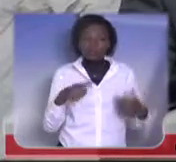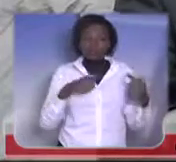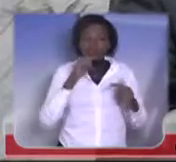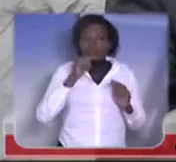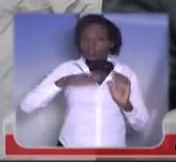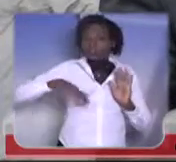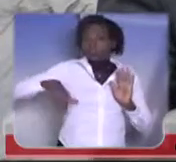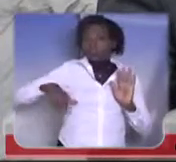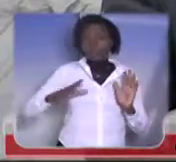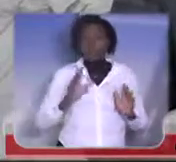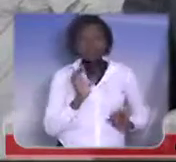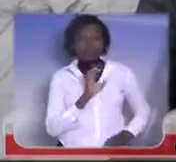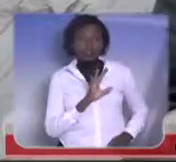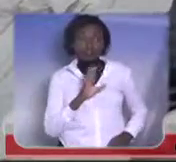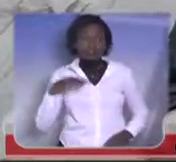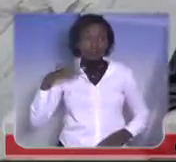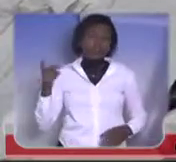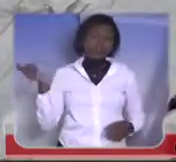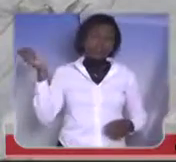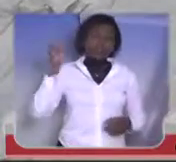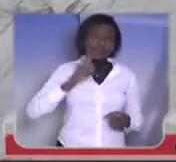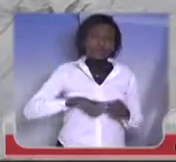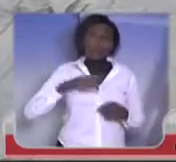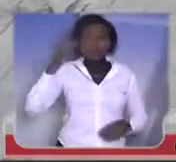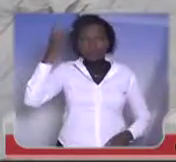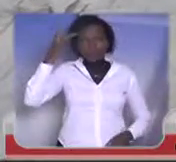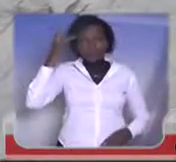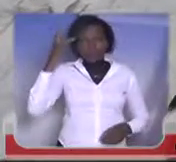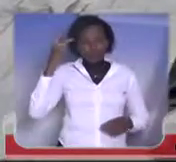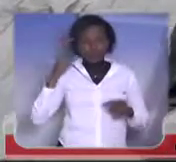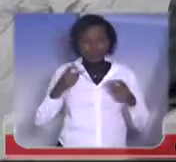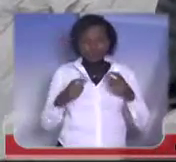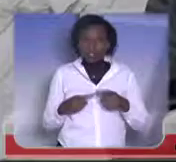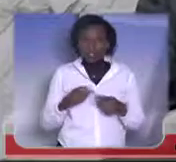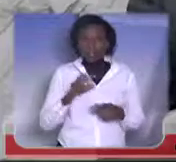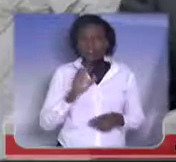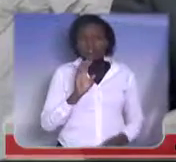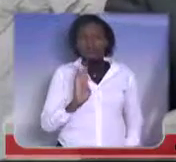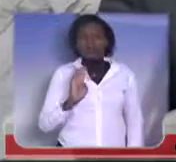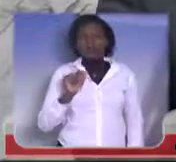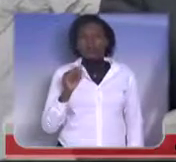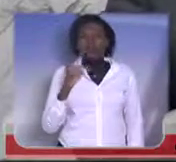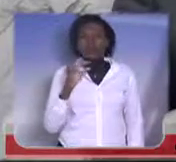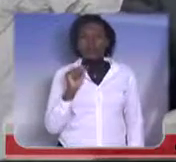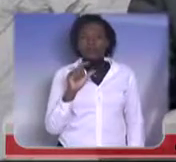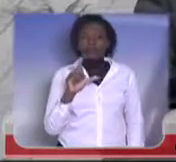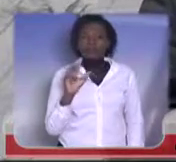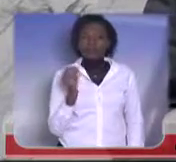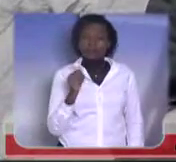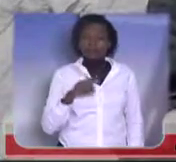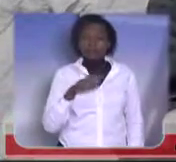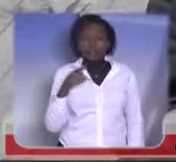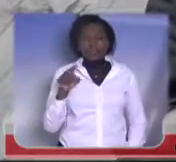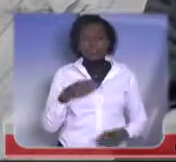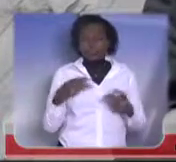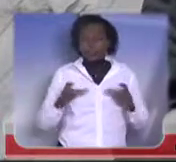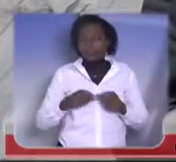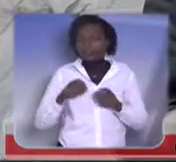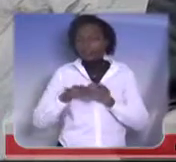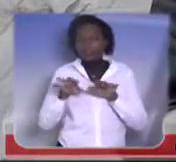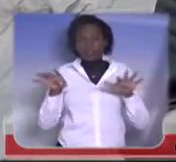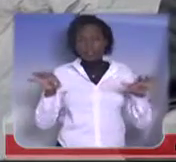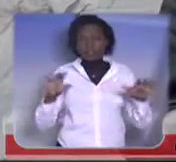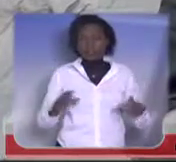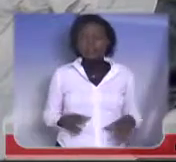voltando para São Paulo, serão destacados para vários batalhões de policiamento. Então eu quero aqui saudar a todos formandos hoje,